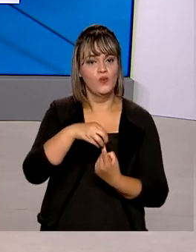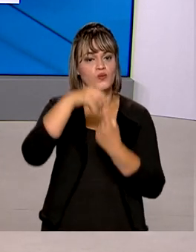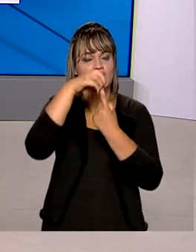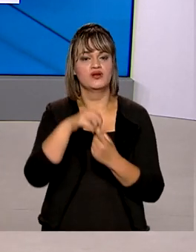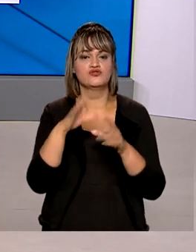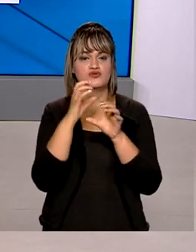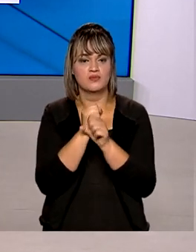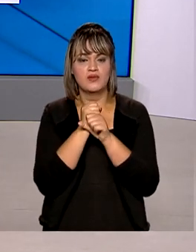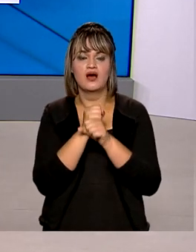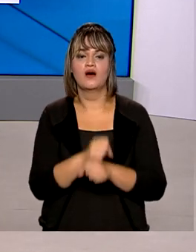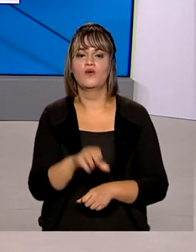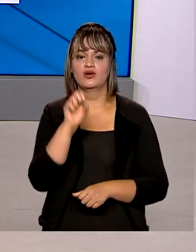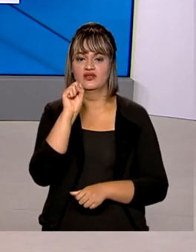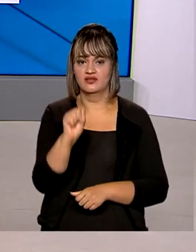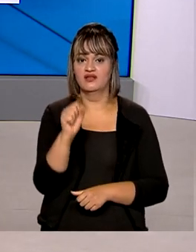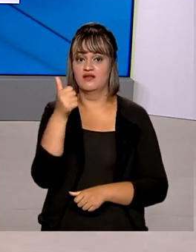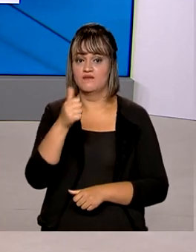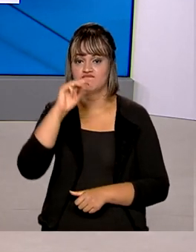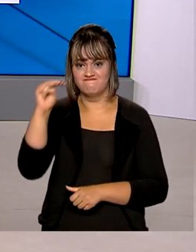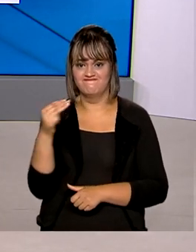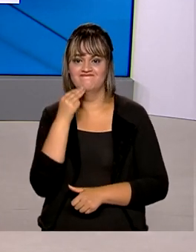dose única ultrapassa 81 milhões.